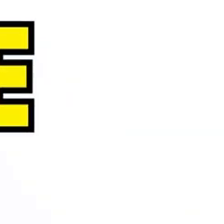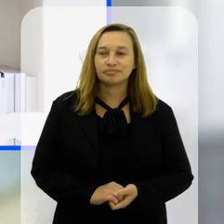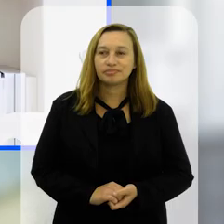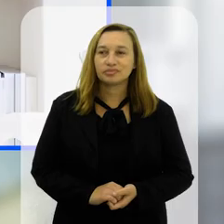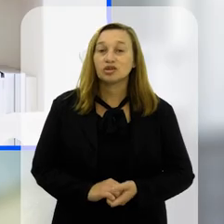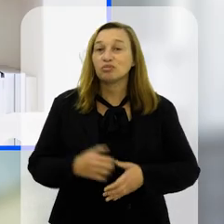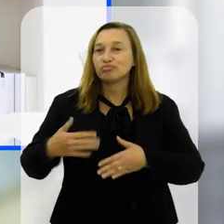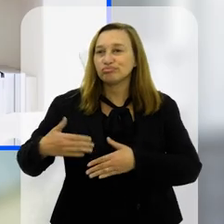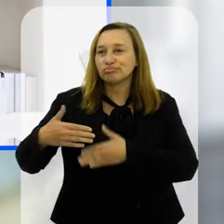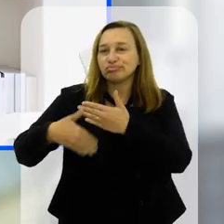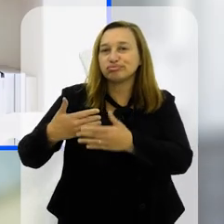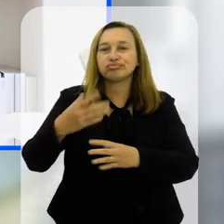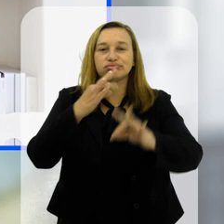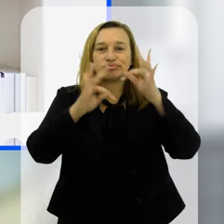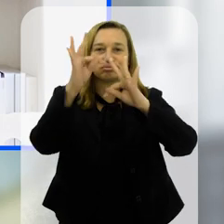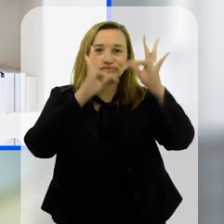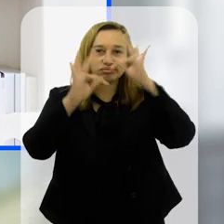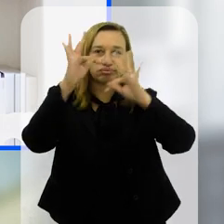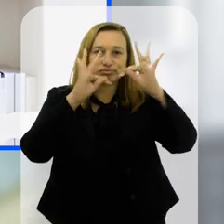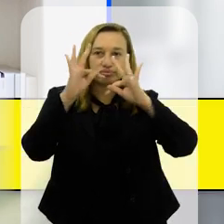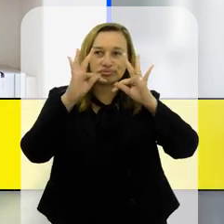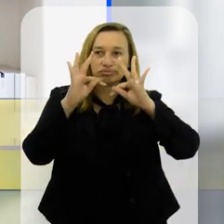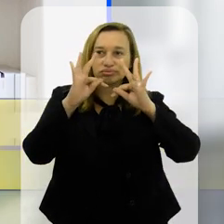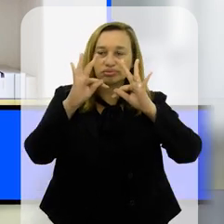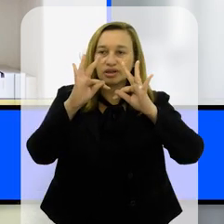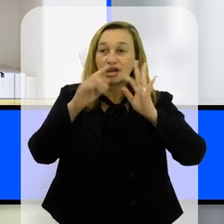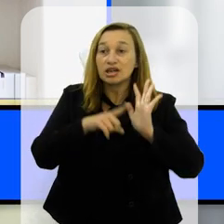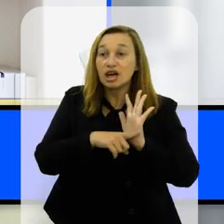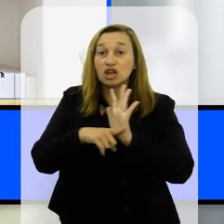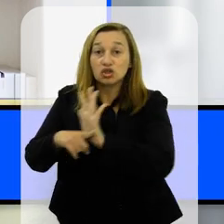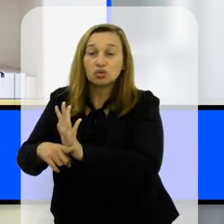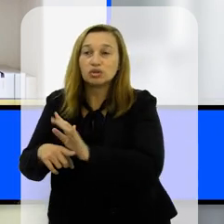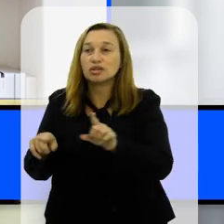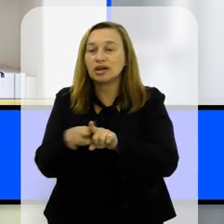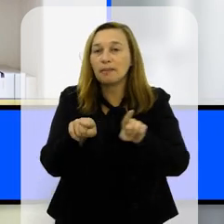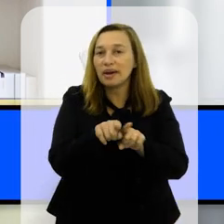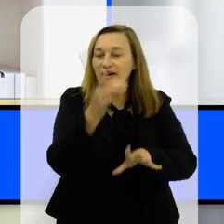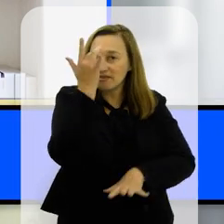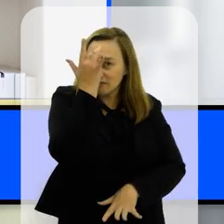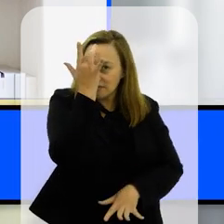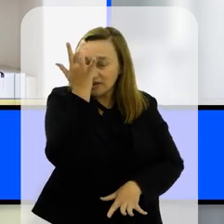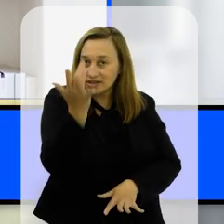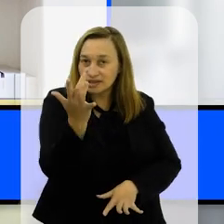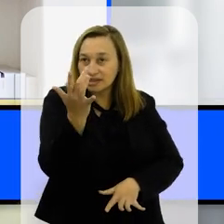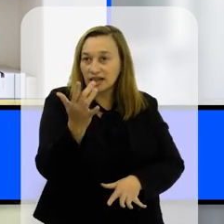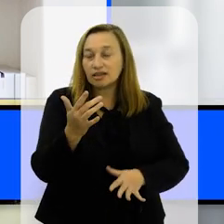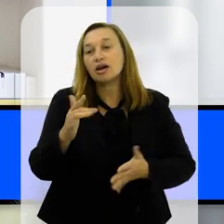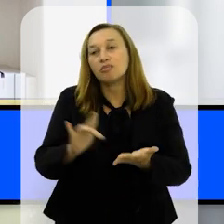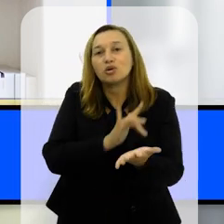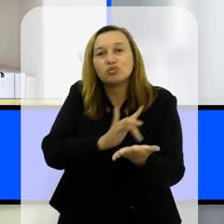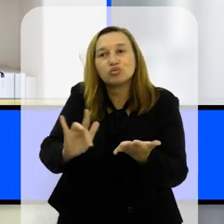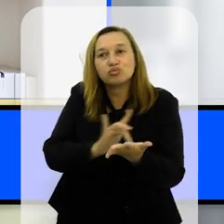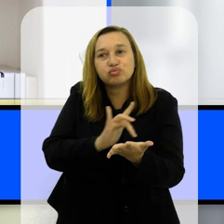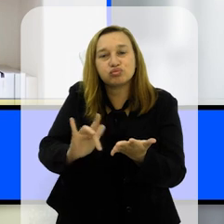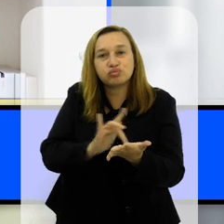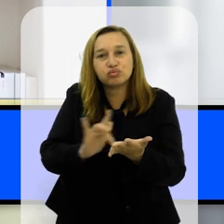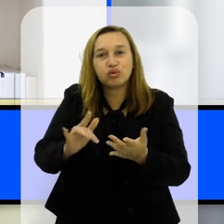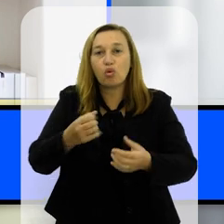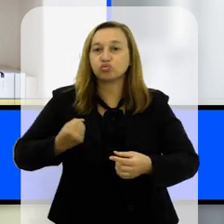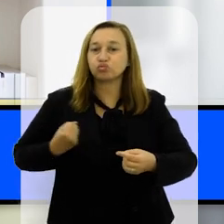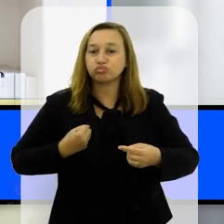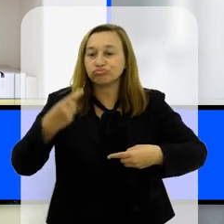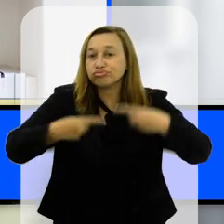Os avanços tecnológicos e os benefícios e facilidades trazidos pelos celulares são inúmeros e